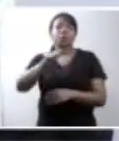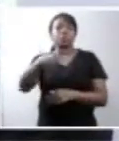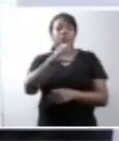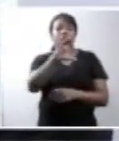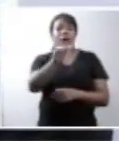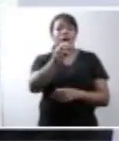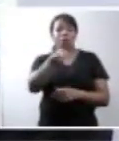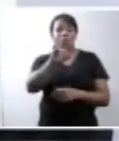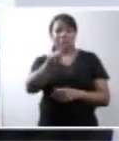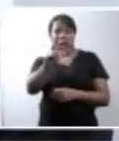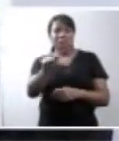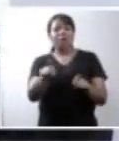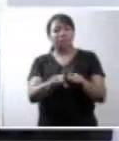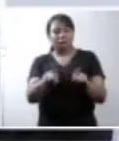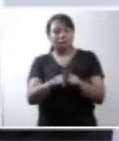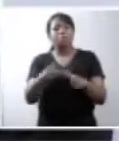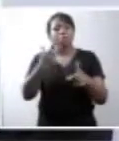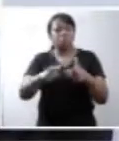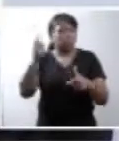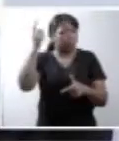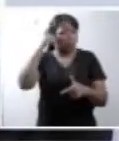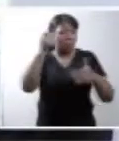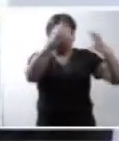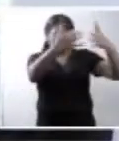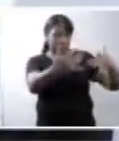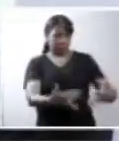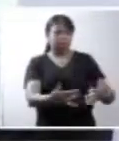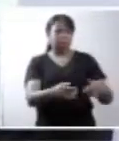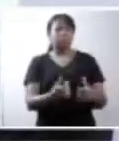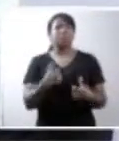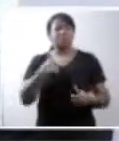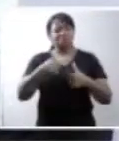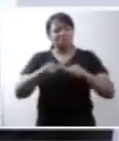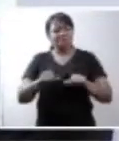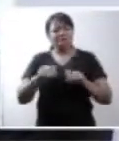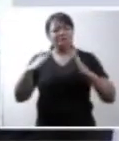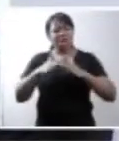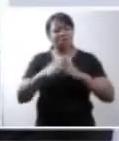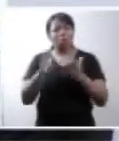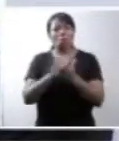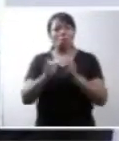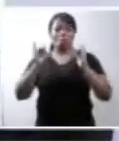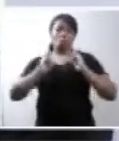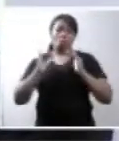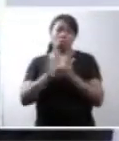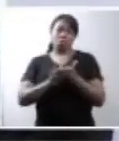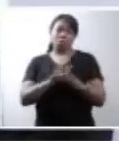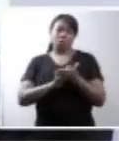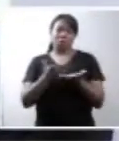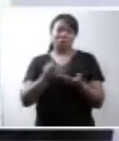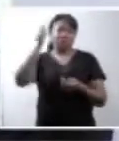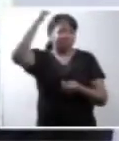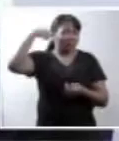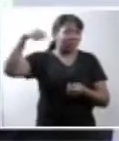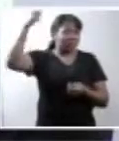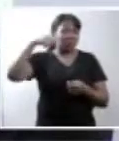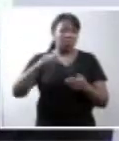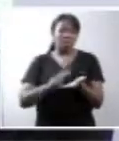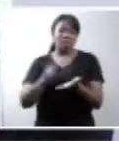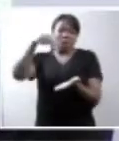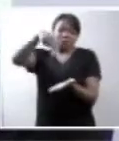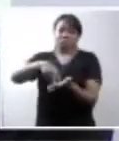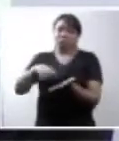depois do diagnóstico de anencefalia fetal, declara. Fiquei em casa sem fazer nada. Não me penteava. Não me